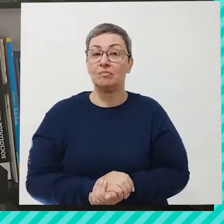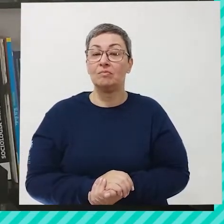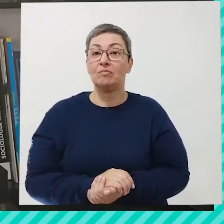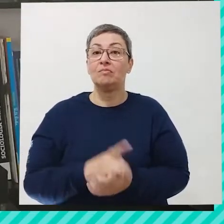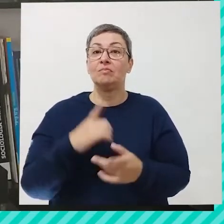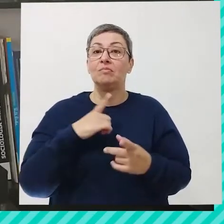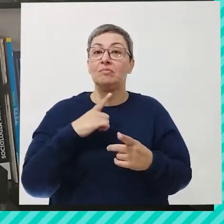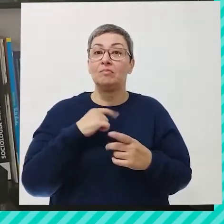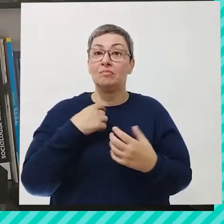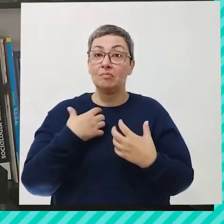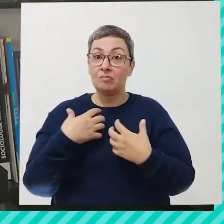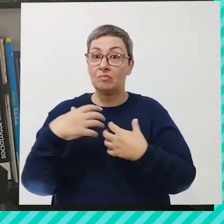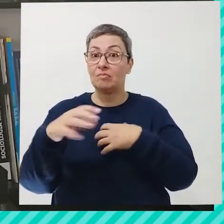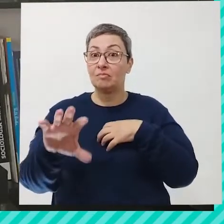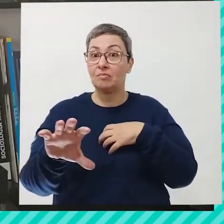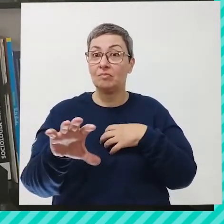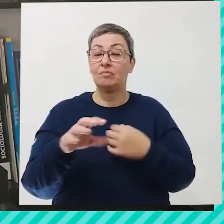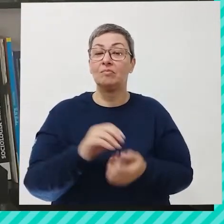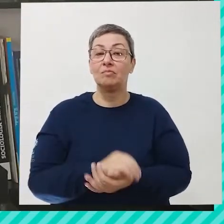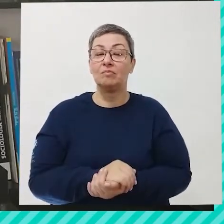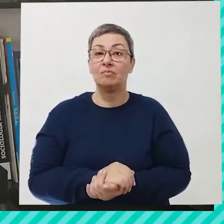a empatia,